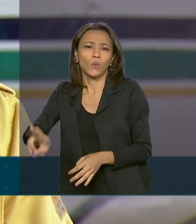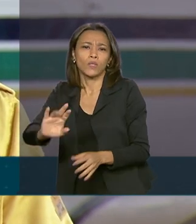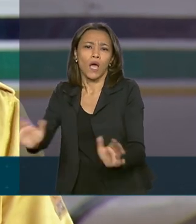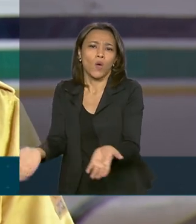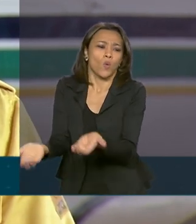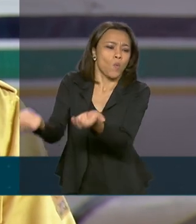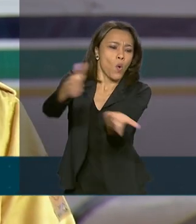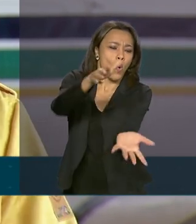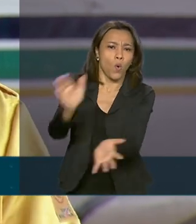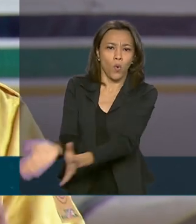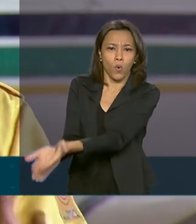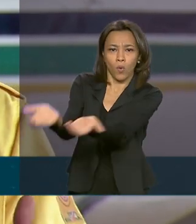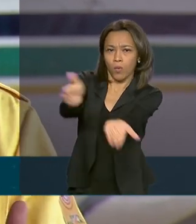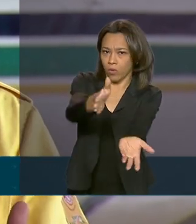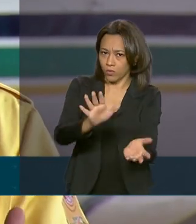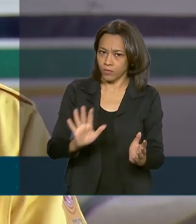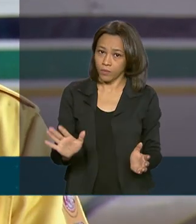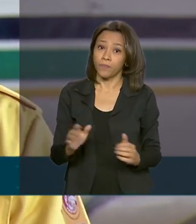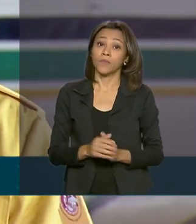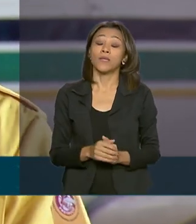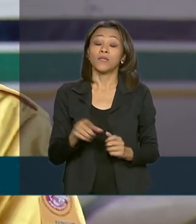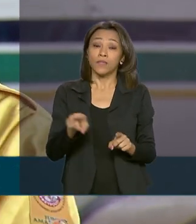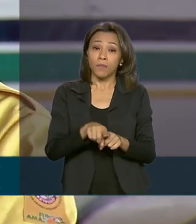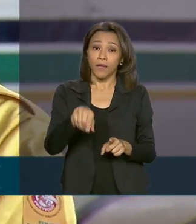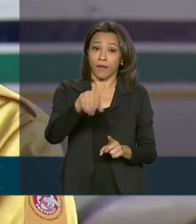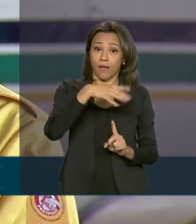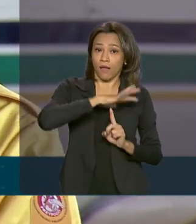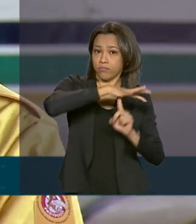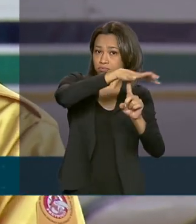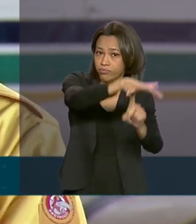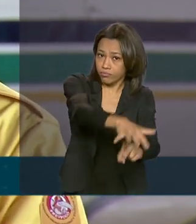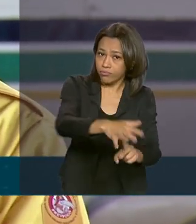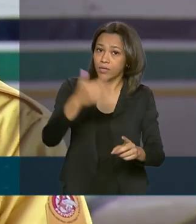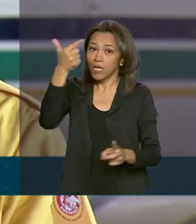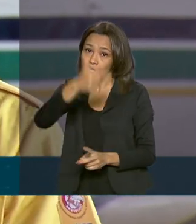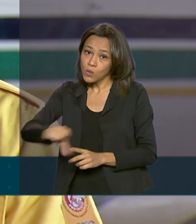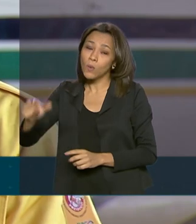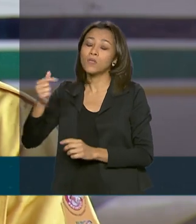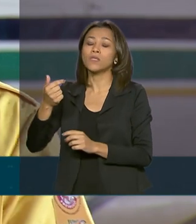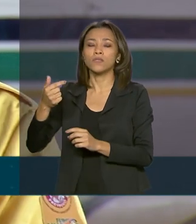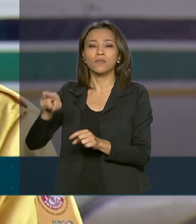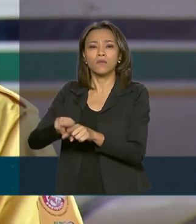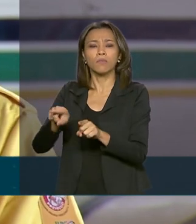aeronaves de aviação agrícola, quanto para as aeronaves oficiais,